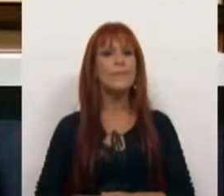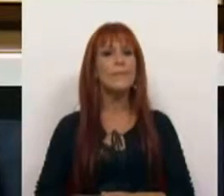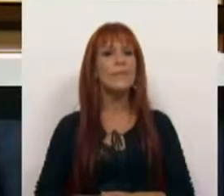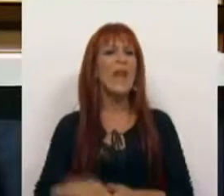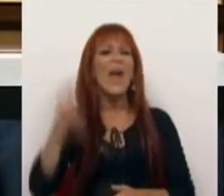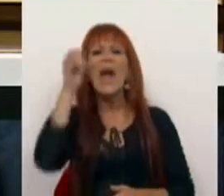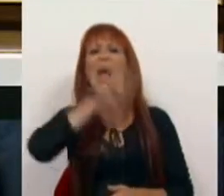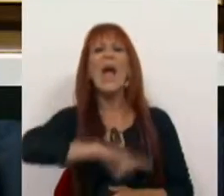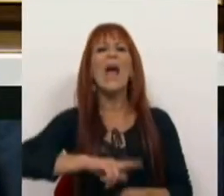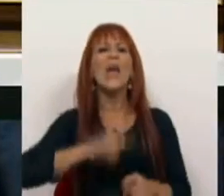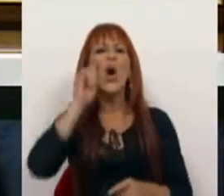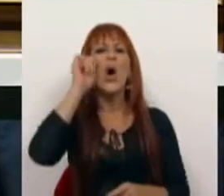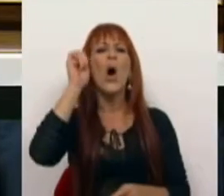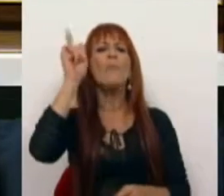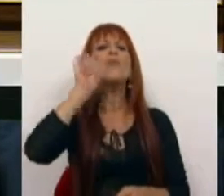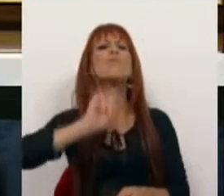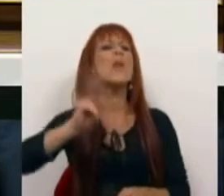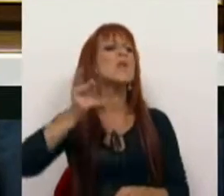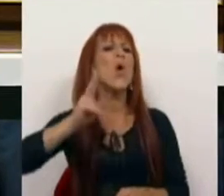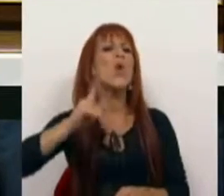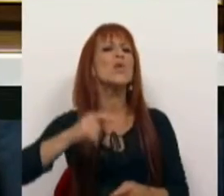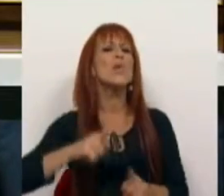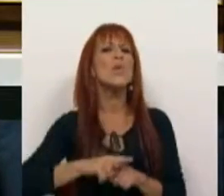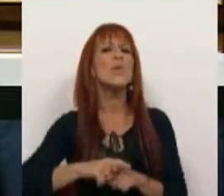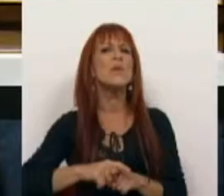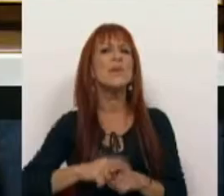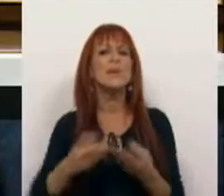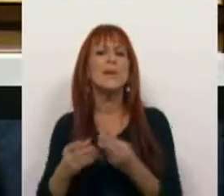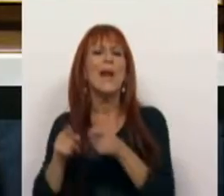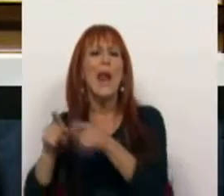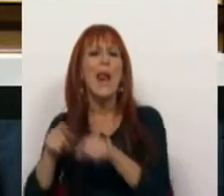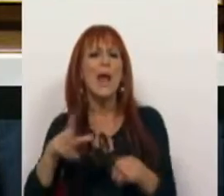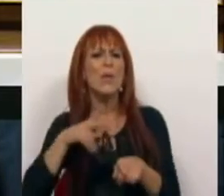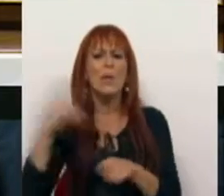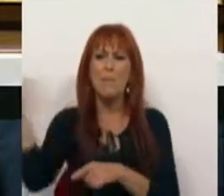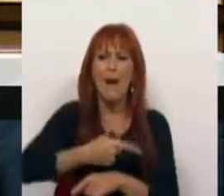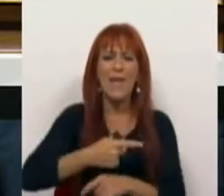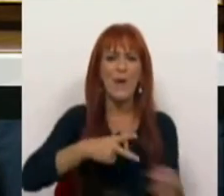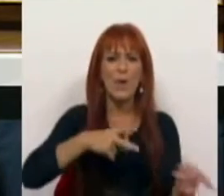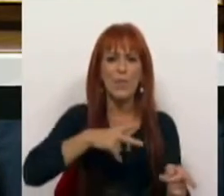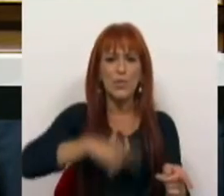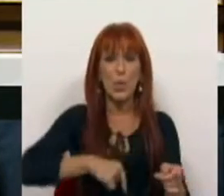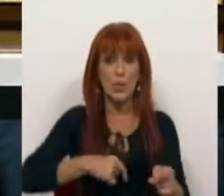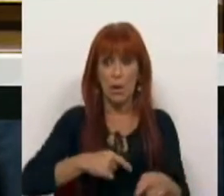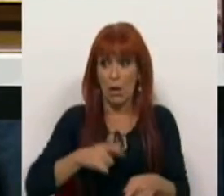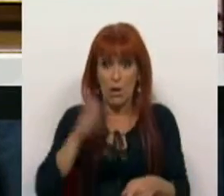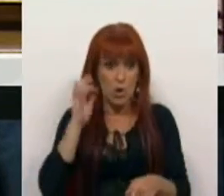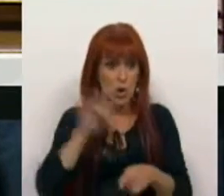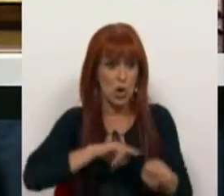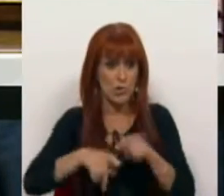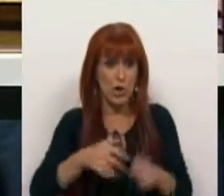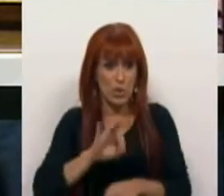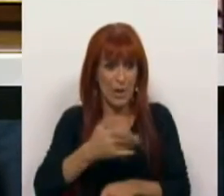Quem eram os homens e as mulheres de mão de Disselblume em Portugal, eram os deputados e as deputadas do